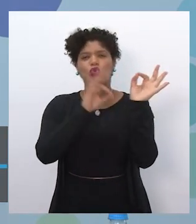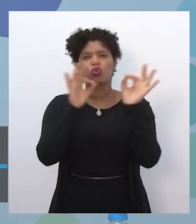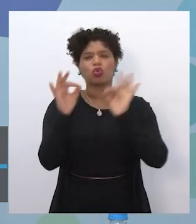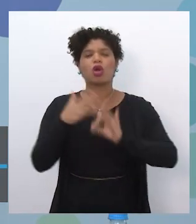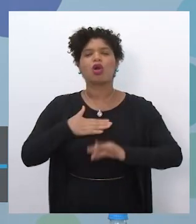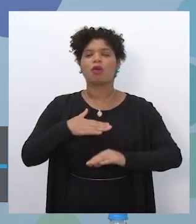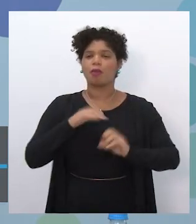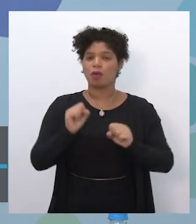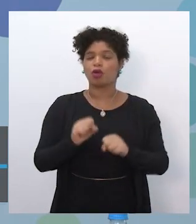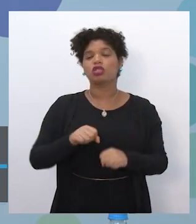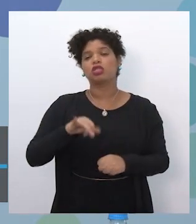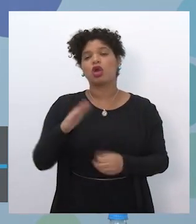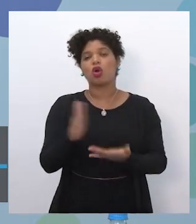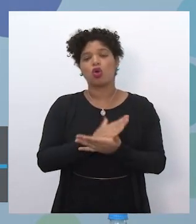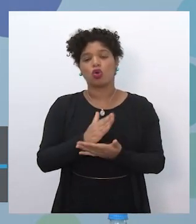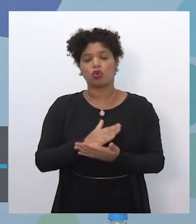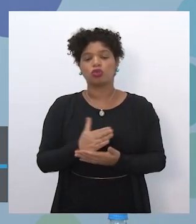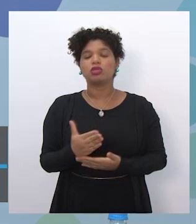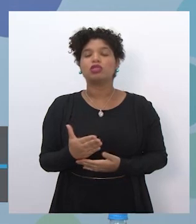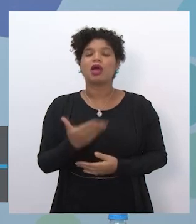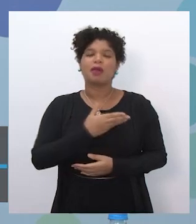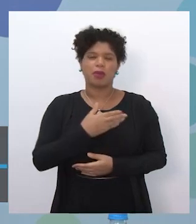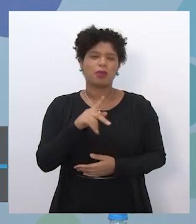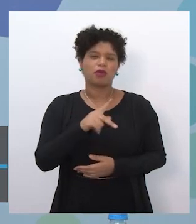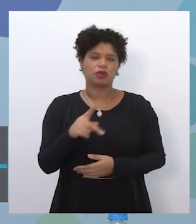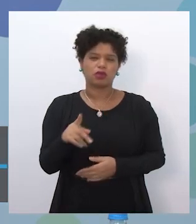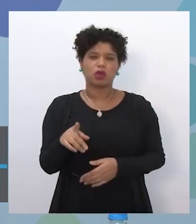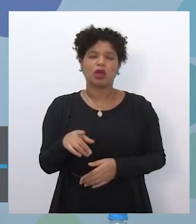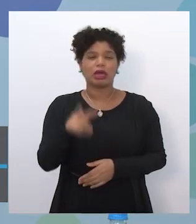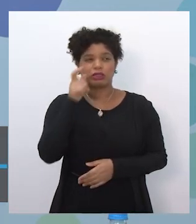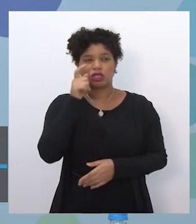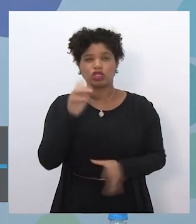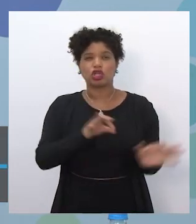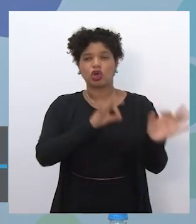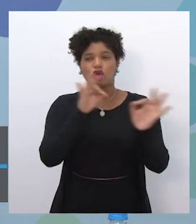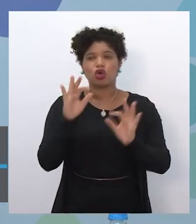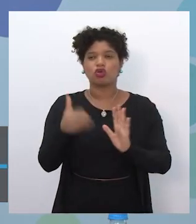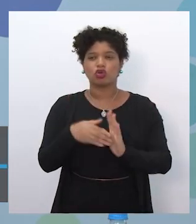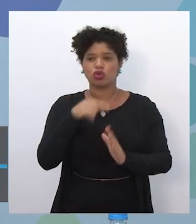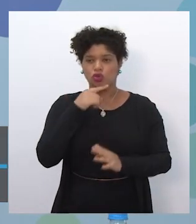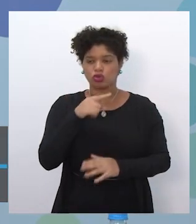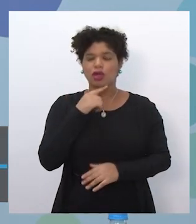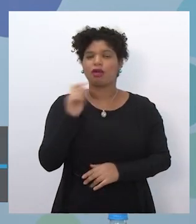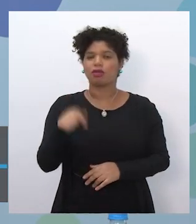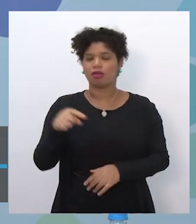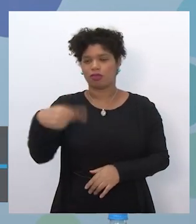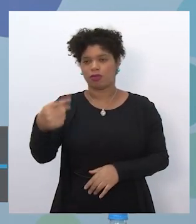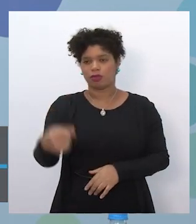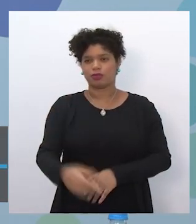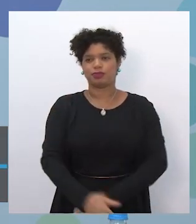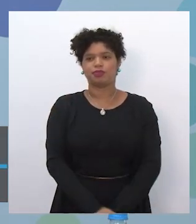colegas que, eventualmente, não conseguiram assistir de forma síncrona. Isso vai estar disponibilizado? Sim.